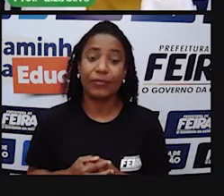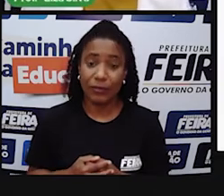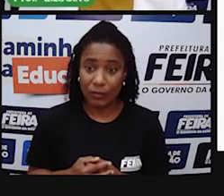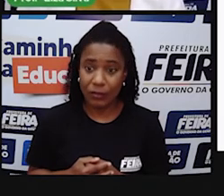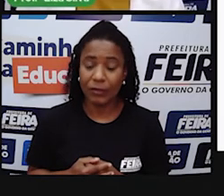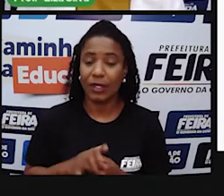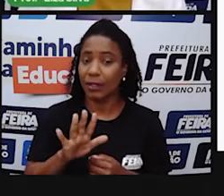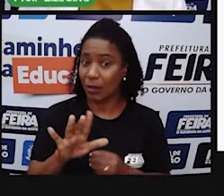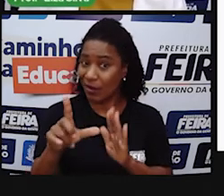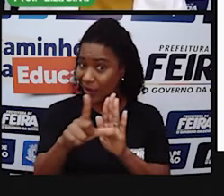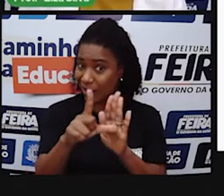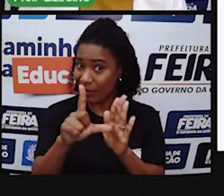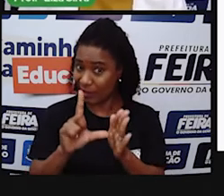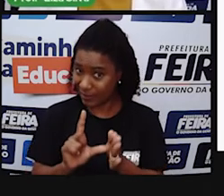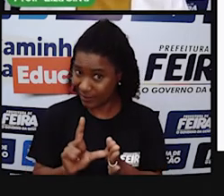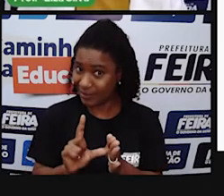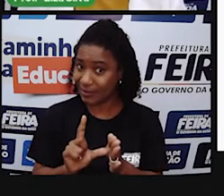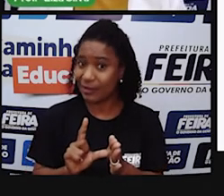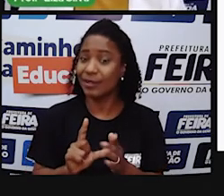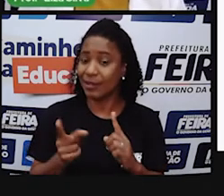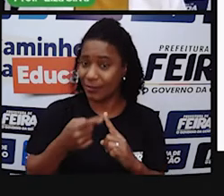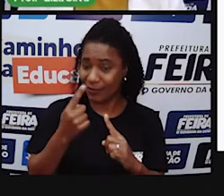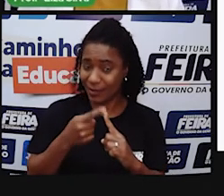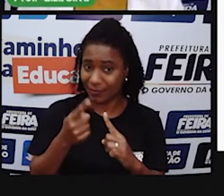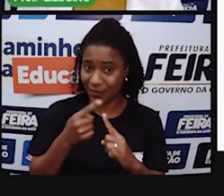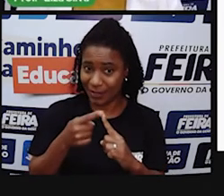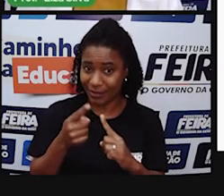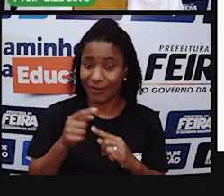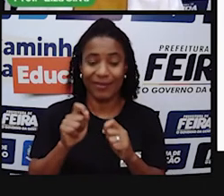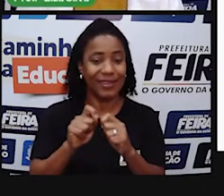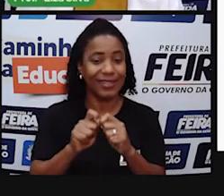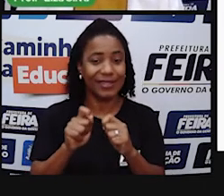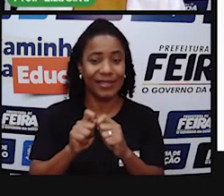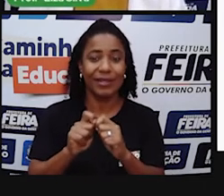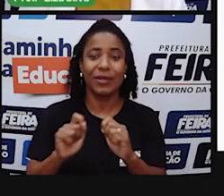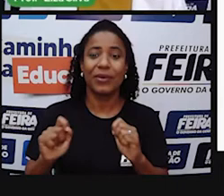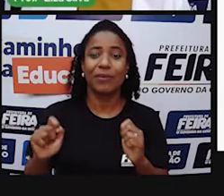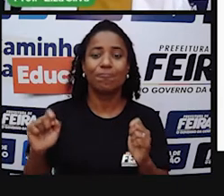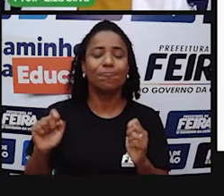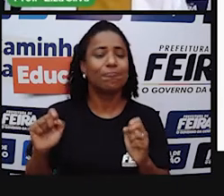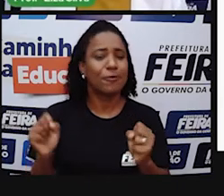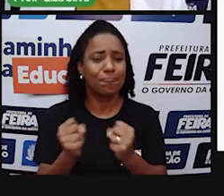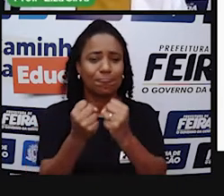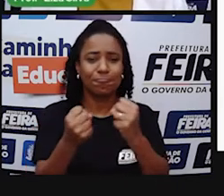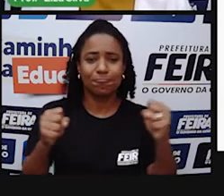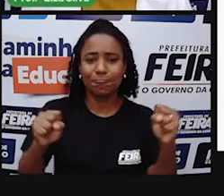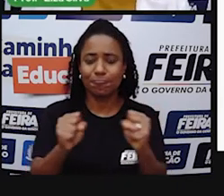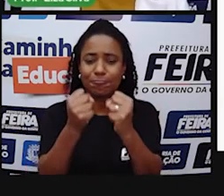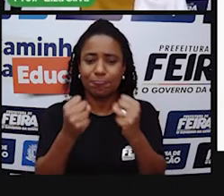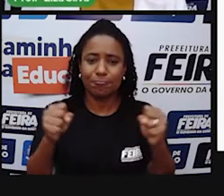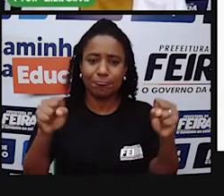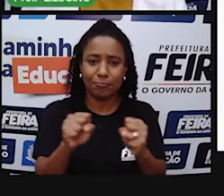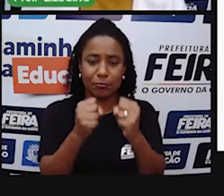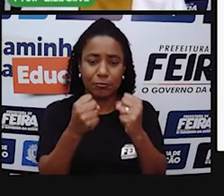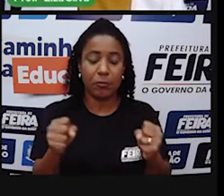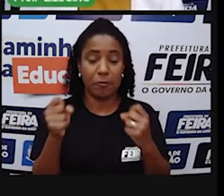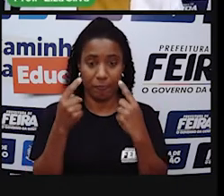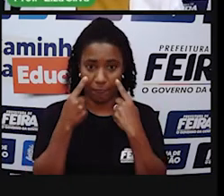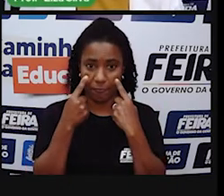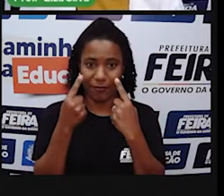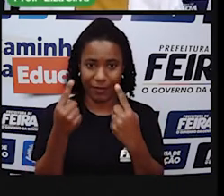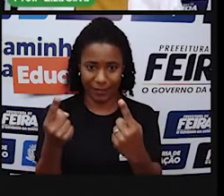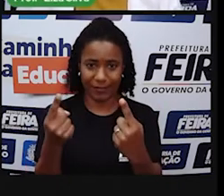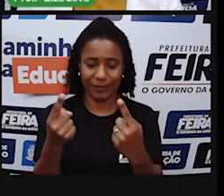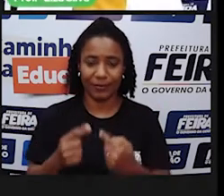de qualquer coisa, vamos animar a nossa aula ouvindo um pouquinho o forró. Let's